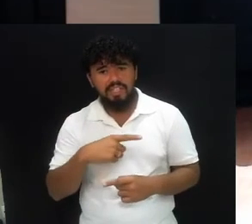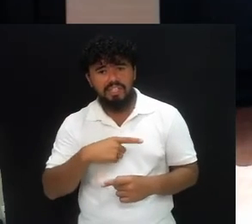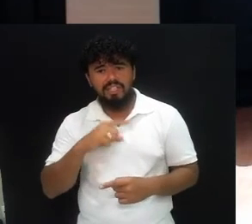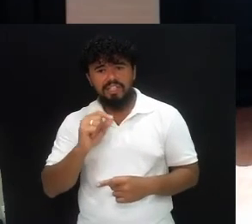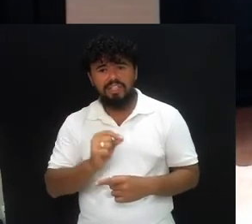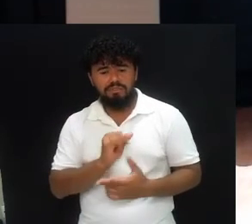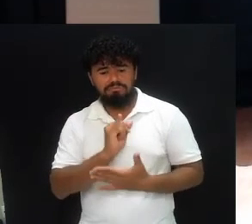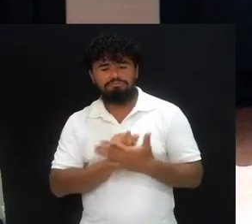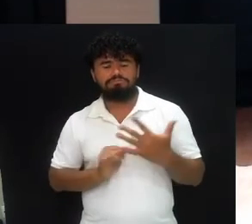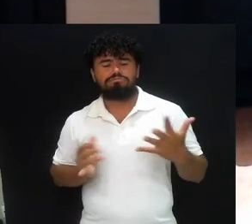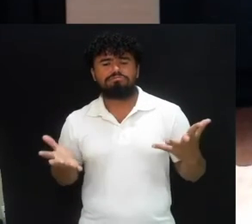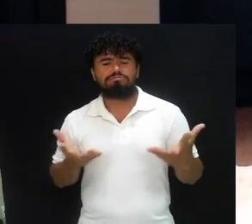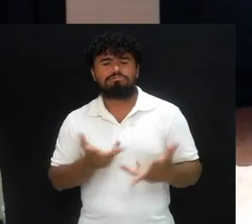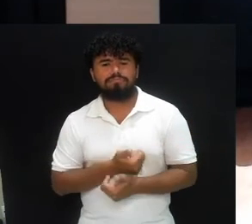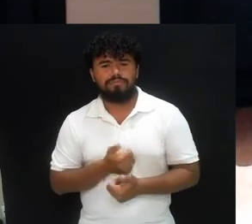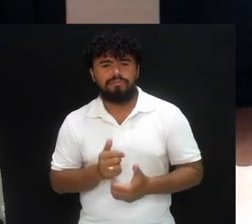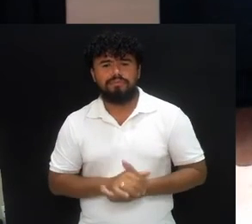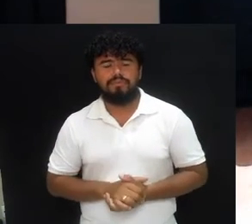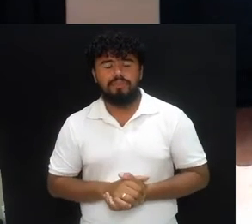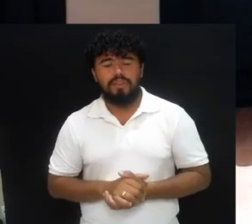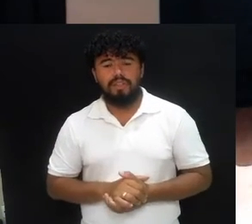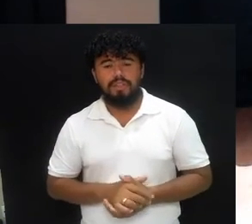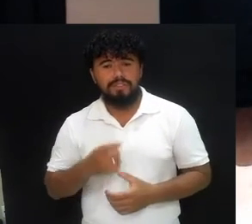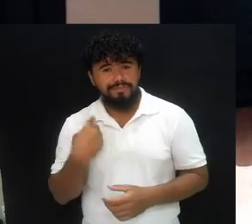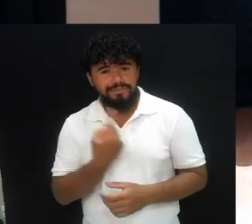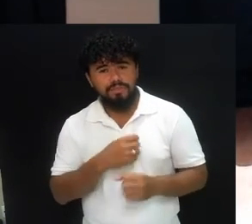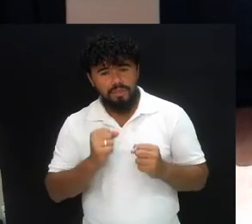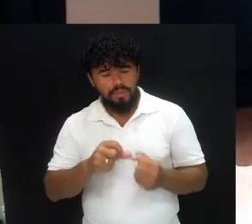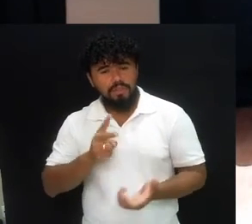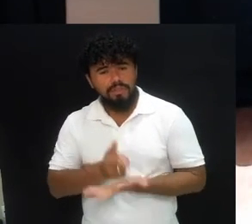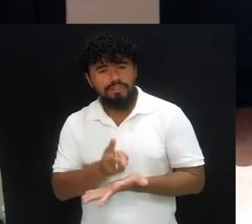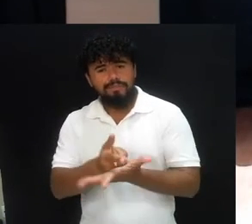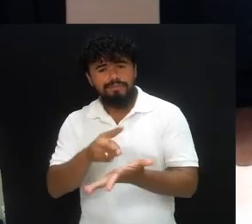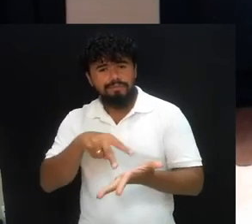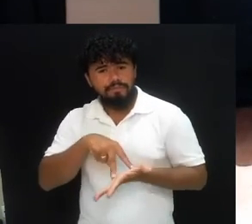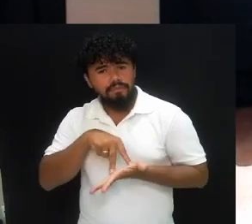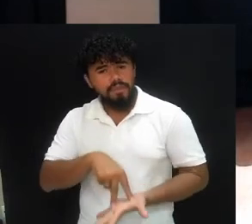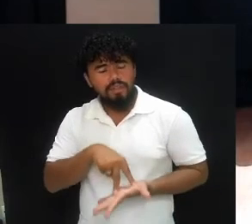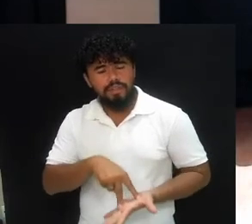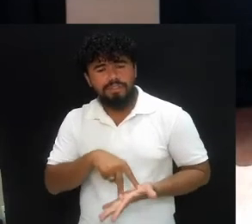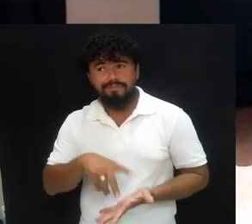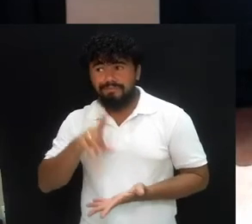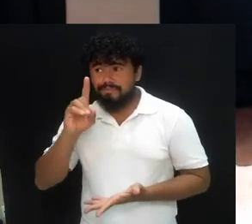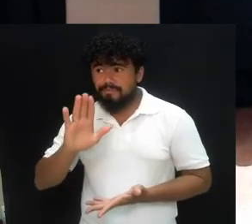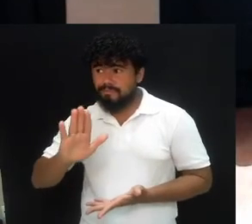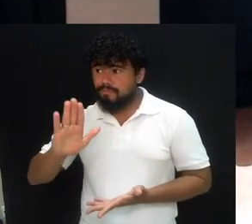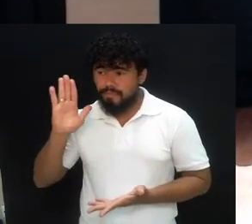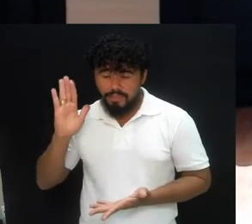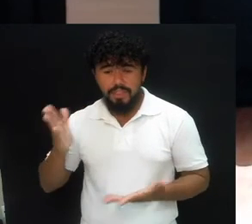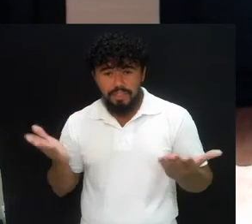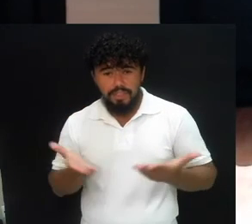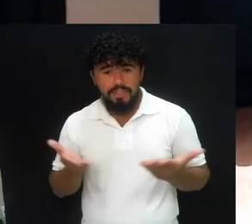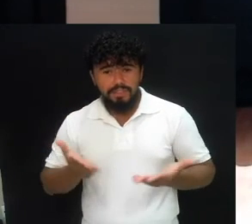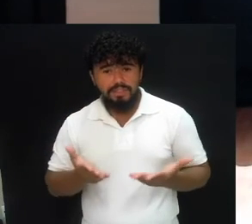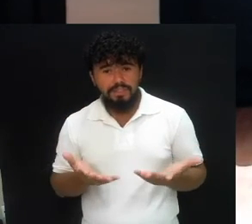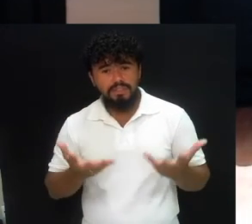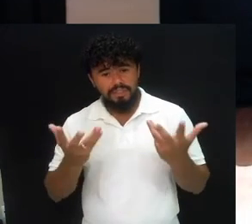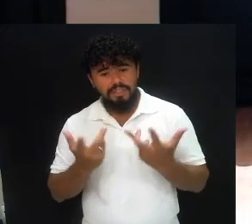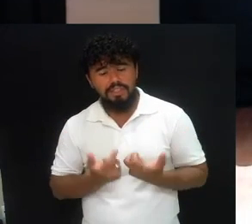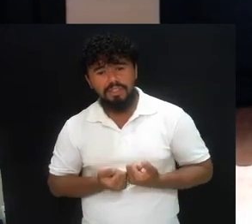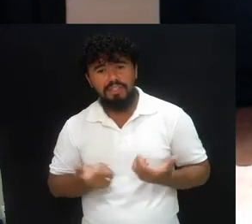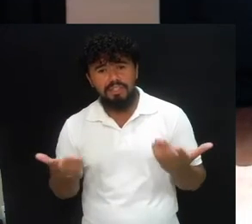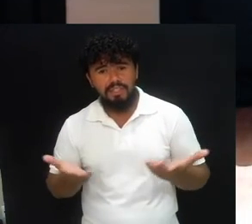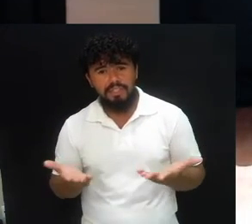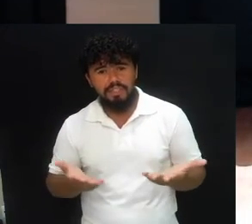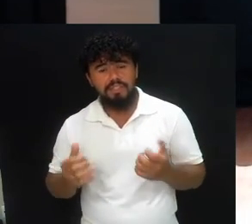espírito excelente. Que nós possamos estar firmes, diante das promessas de Deus, e hoje, receber essa palavra,